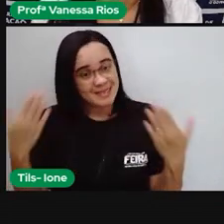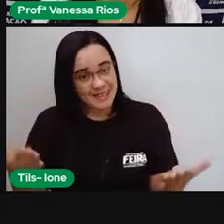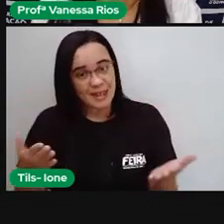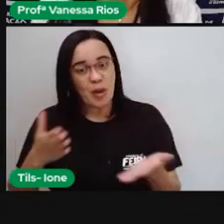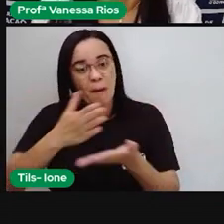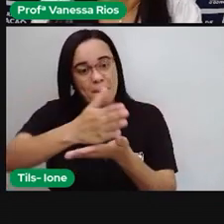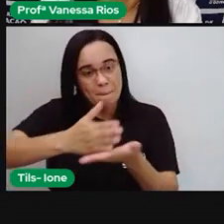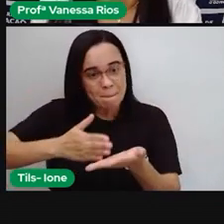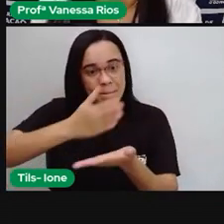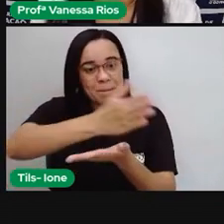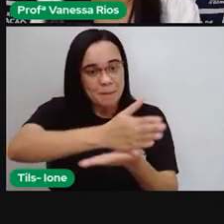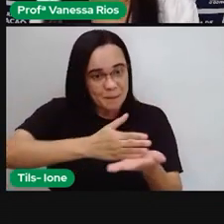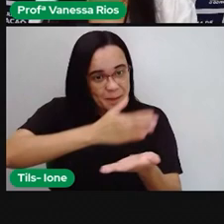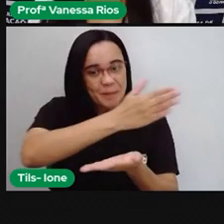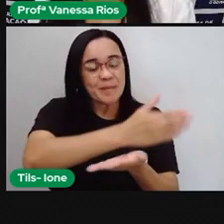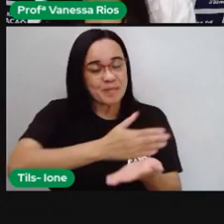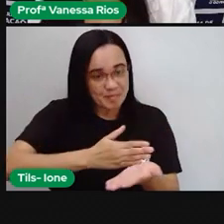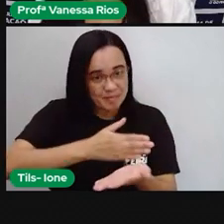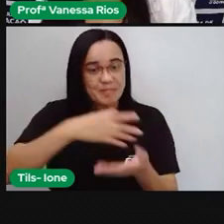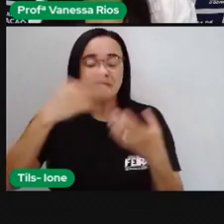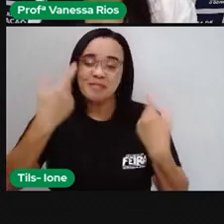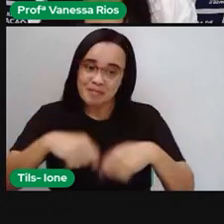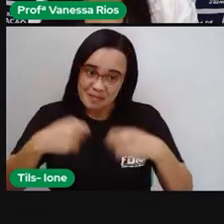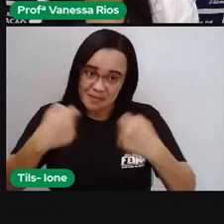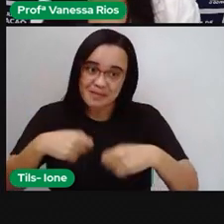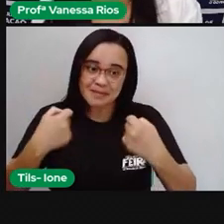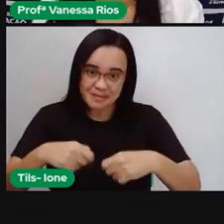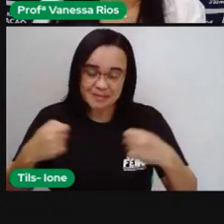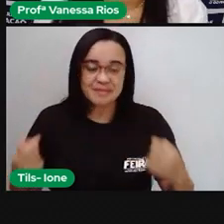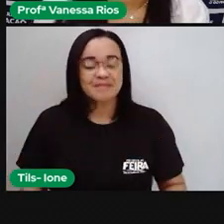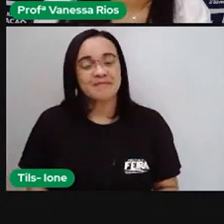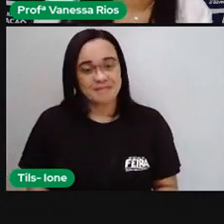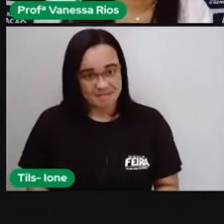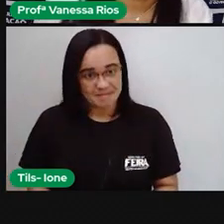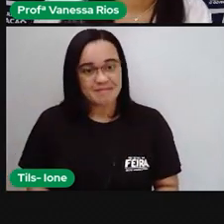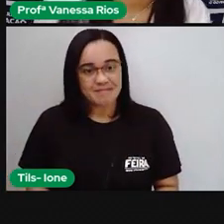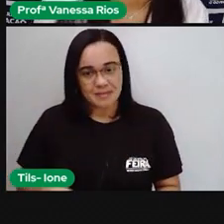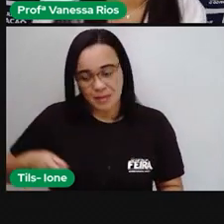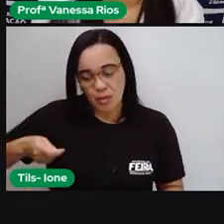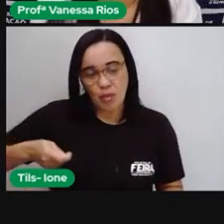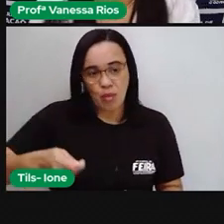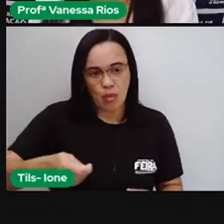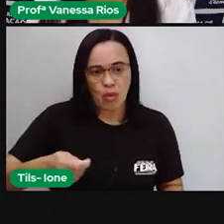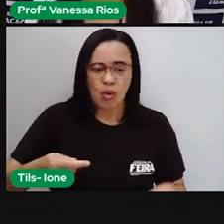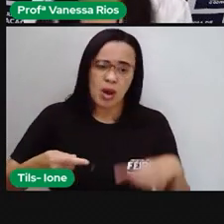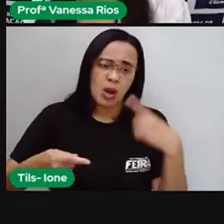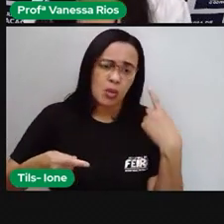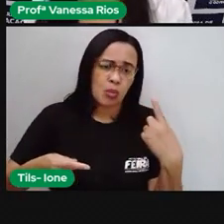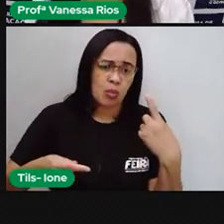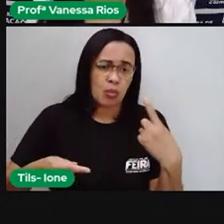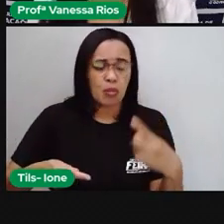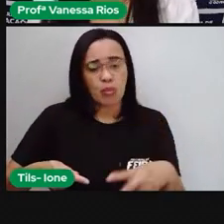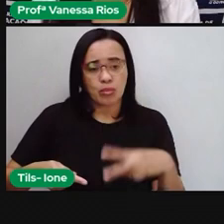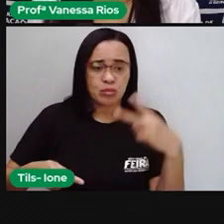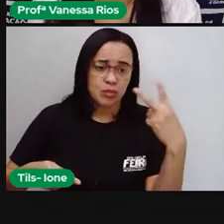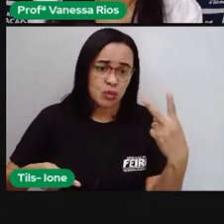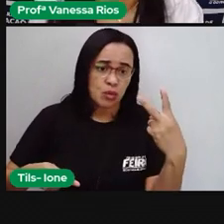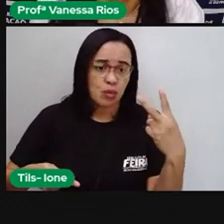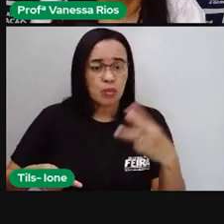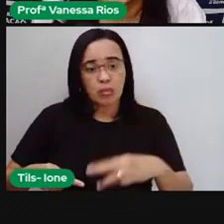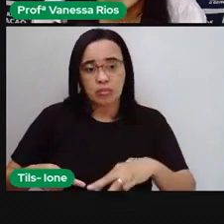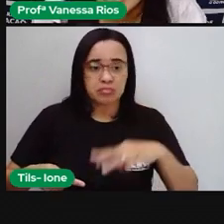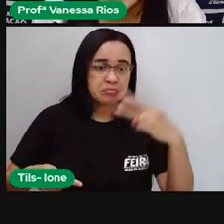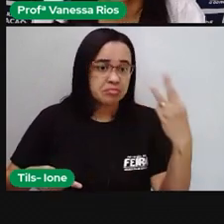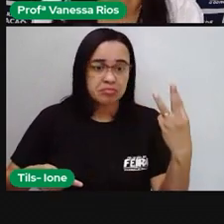divisões, né? De pedaços. E aí há quem come um pedaço, há quem goste de dois, há quem consiga